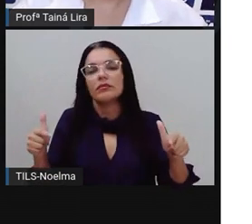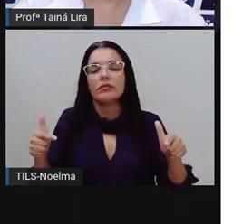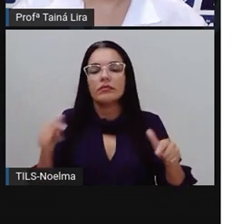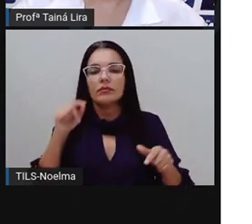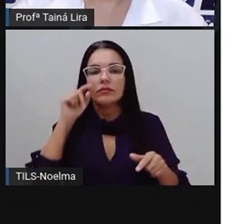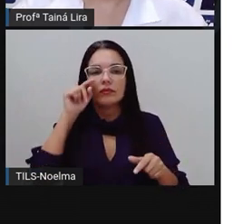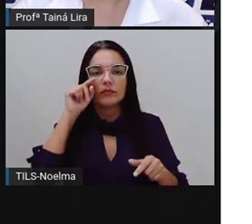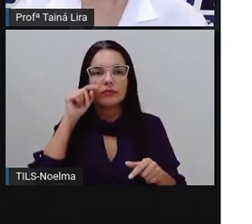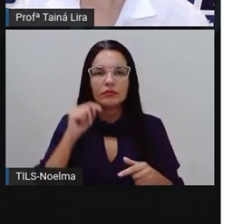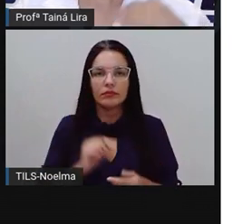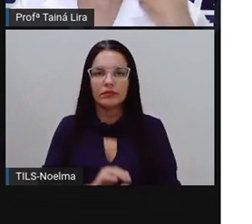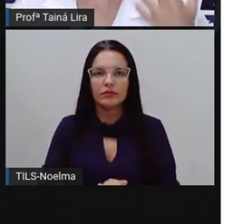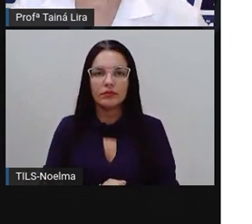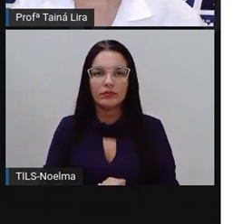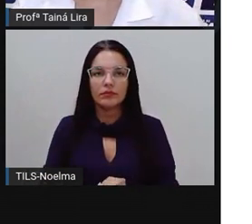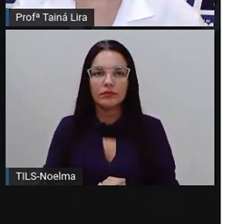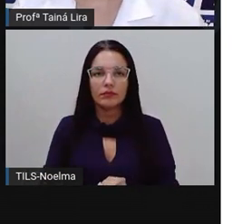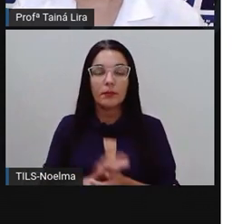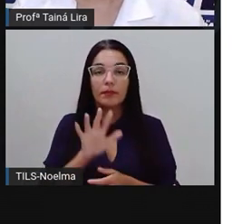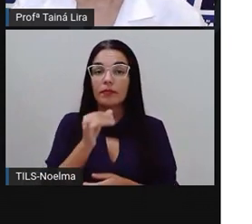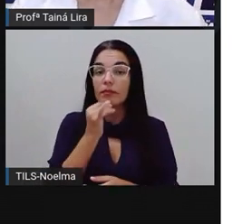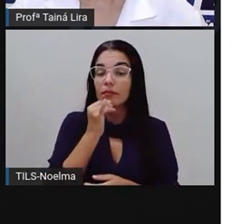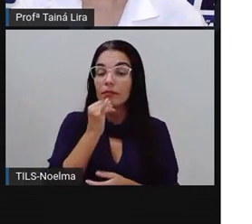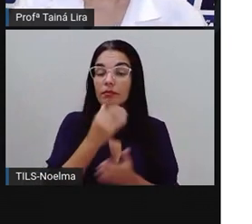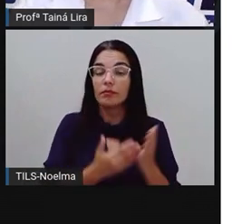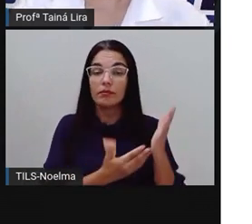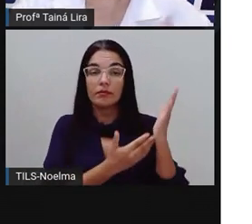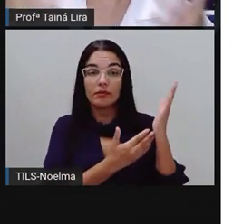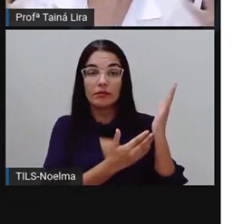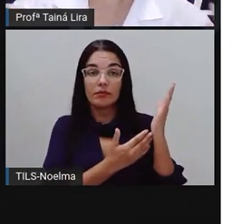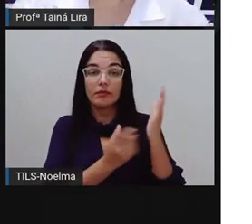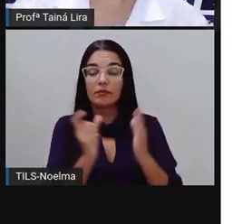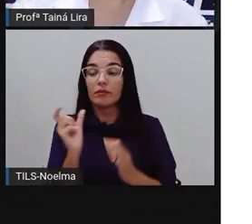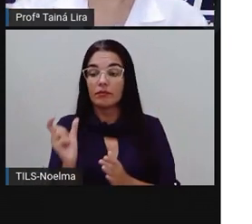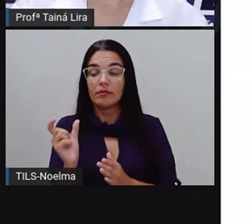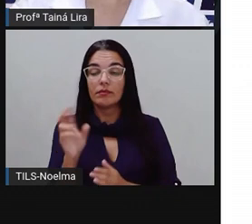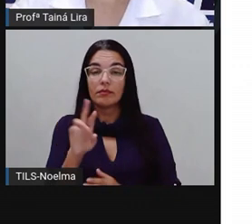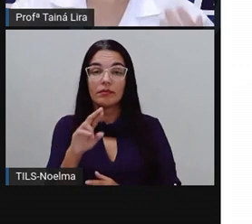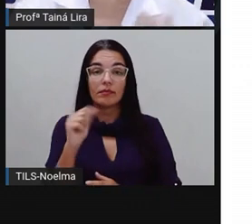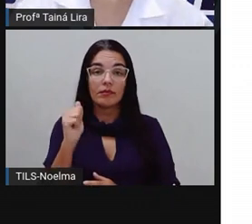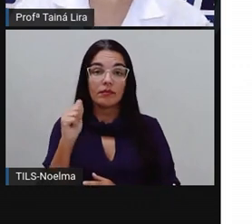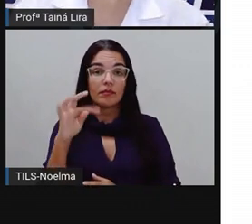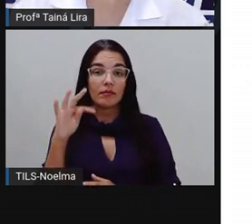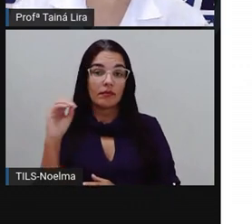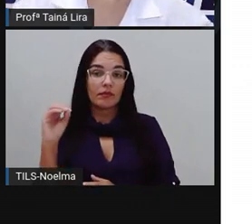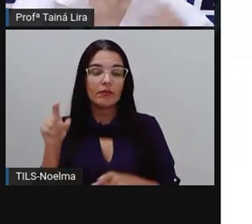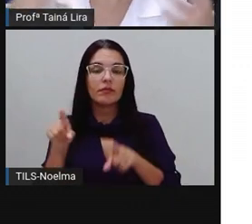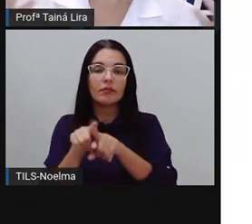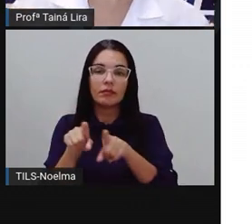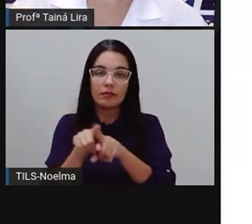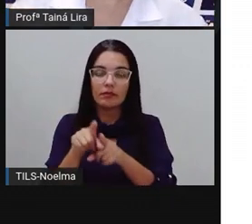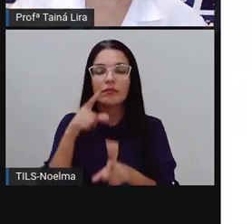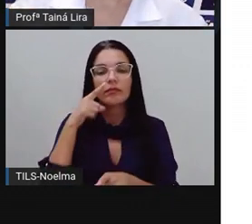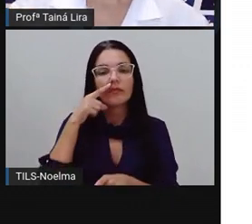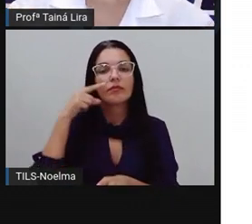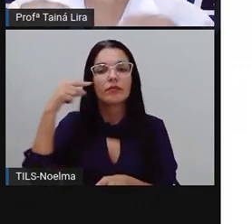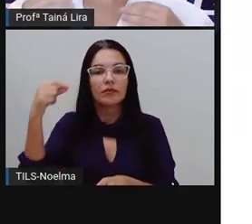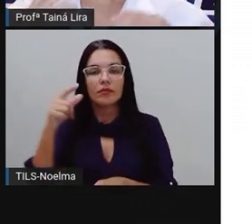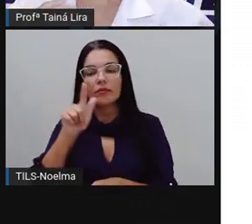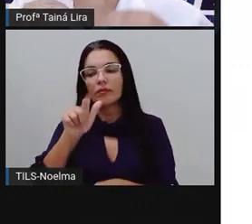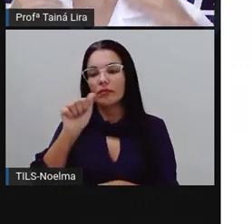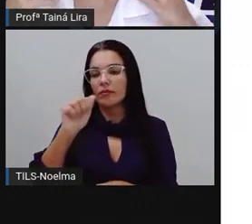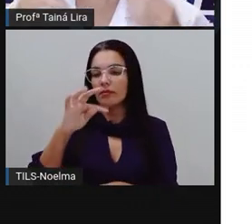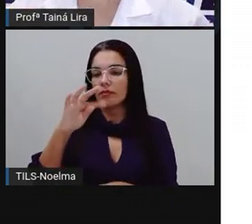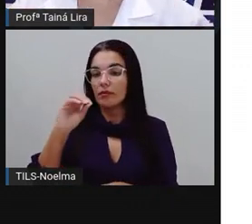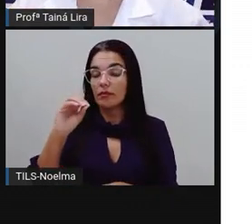irregularidades, tá? Um exemplo aí é a palavrinha rato, como também a palavrinha gato, que